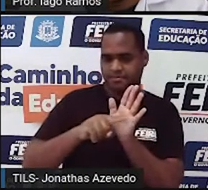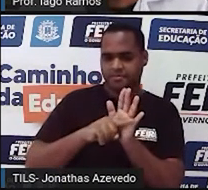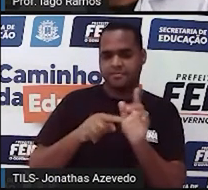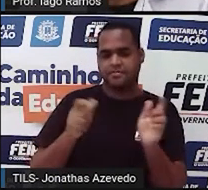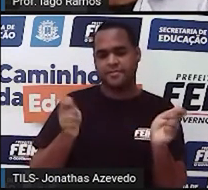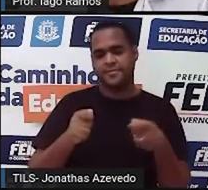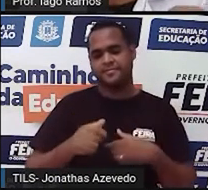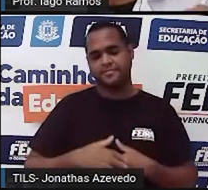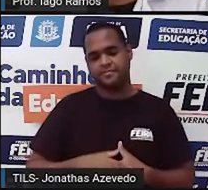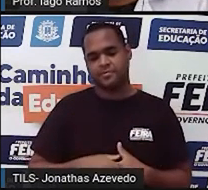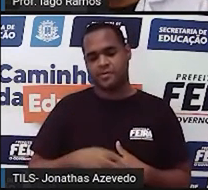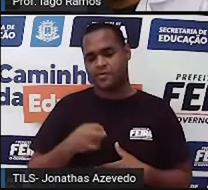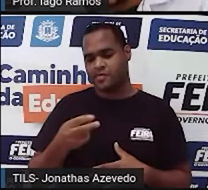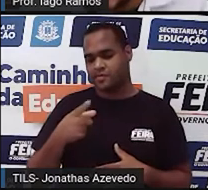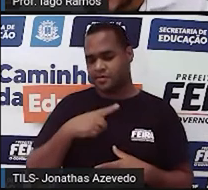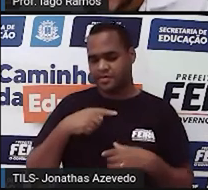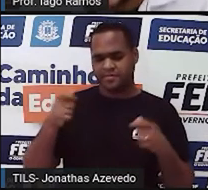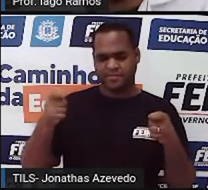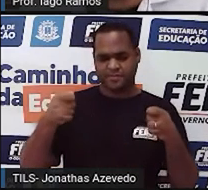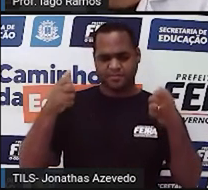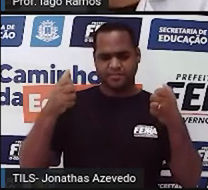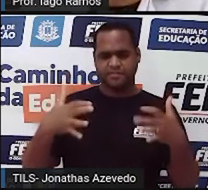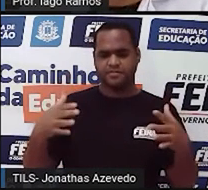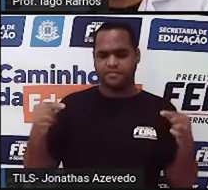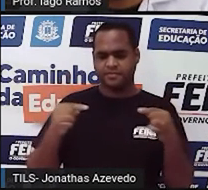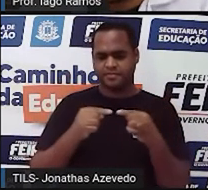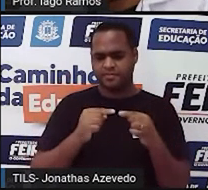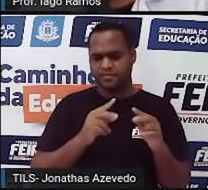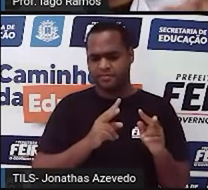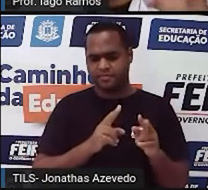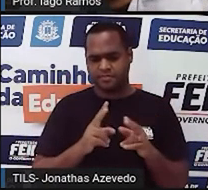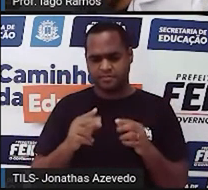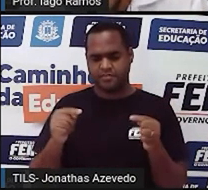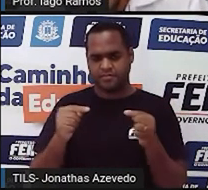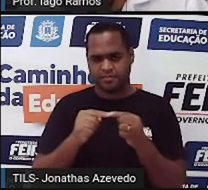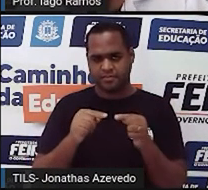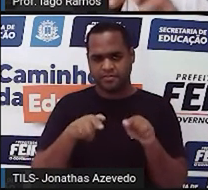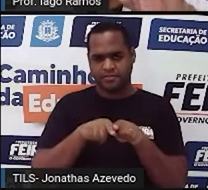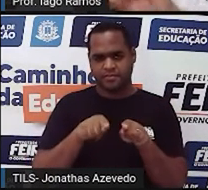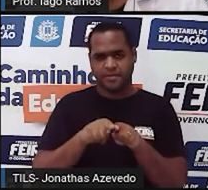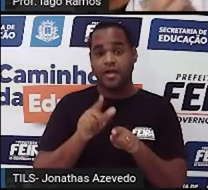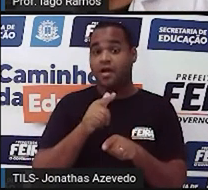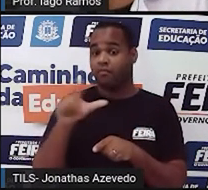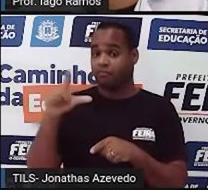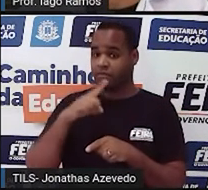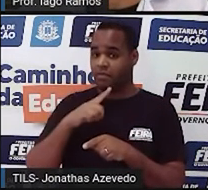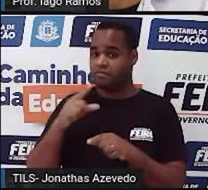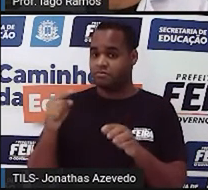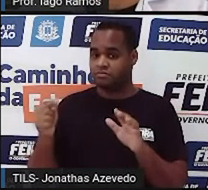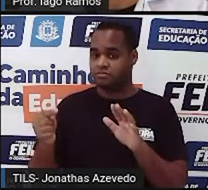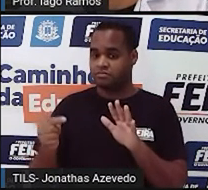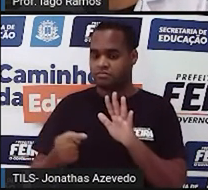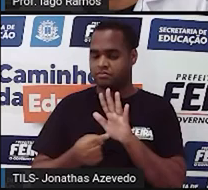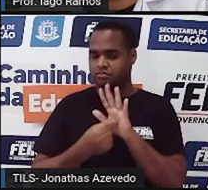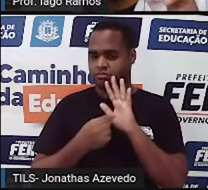e podem funcionar em casos muito pontuais.